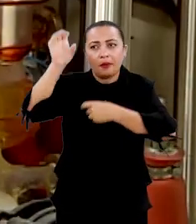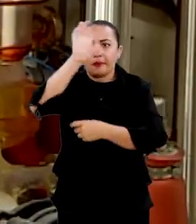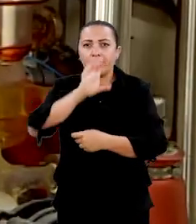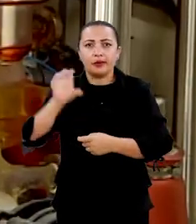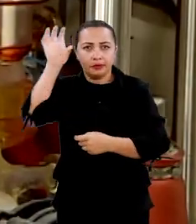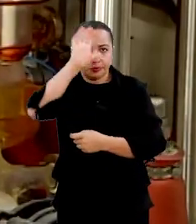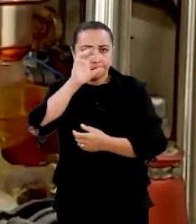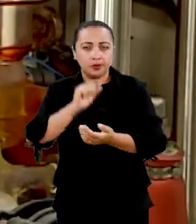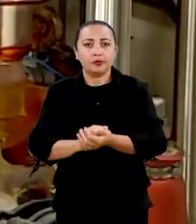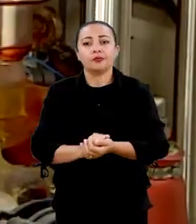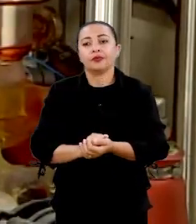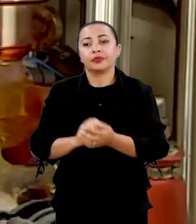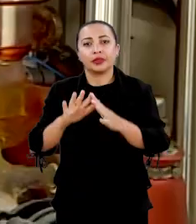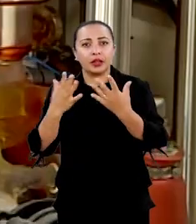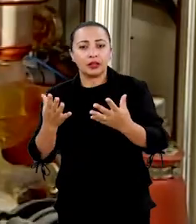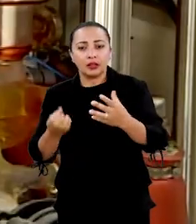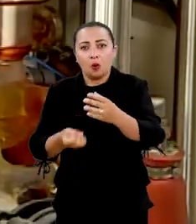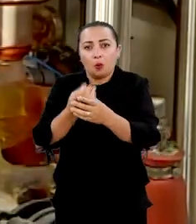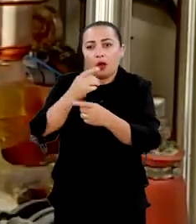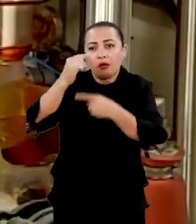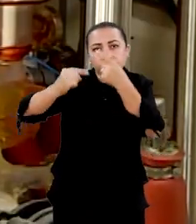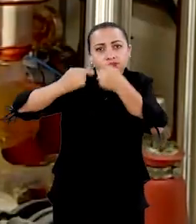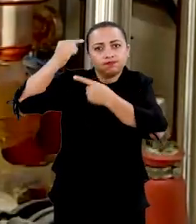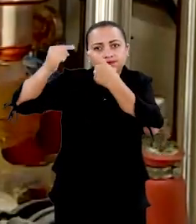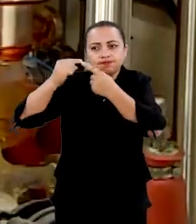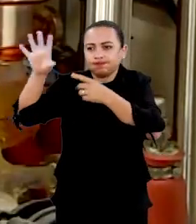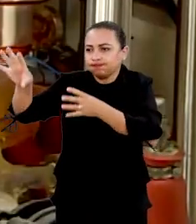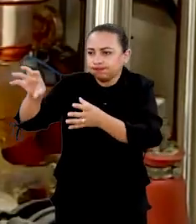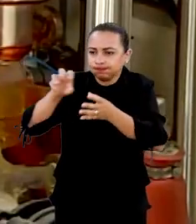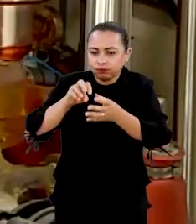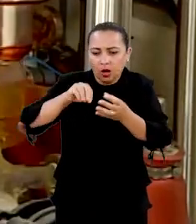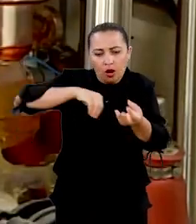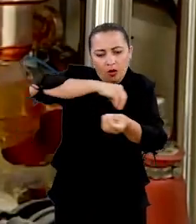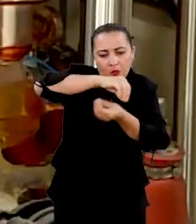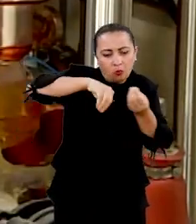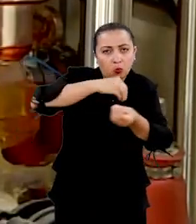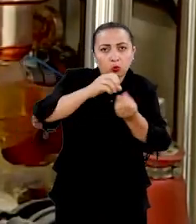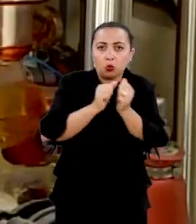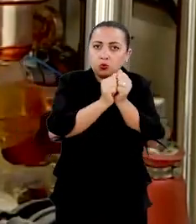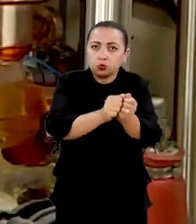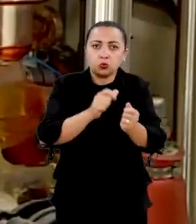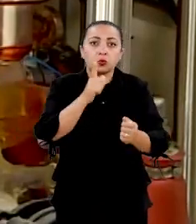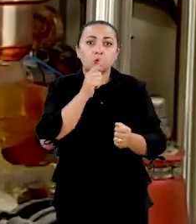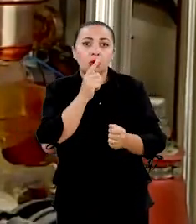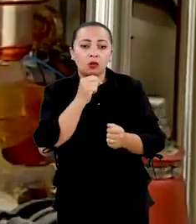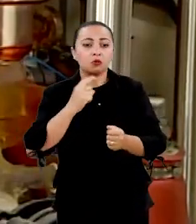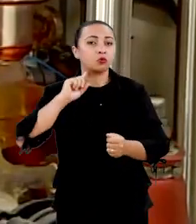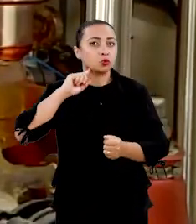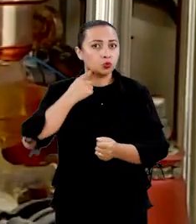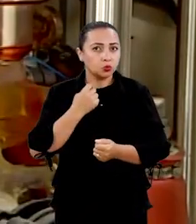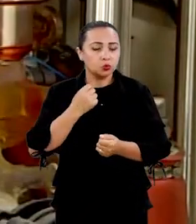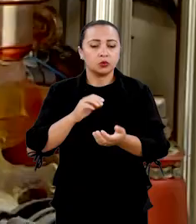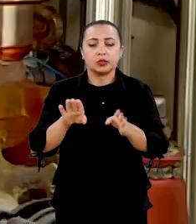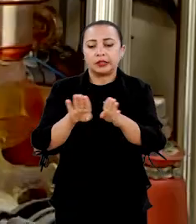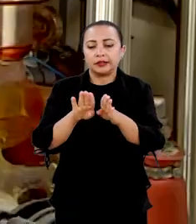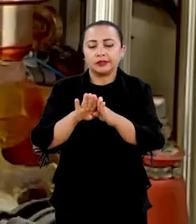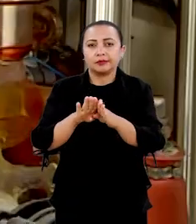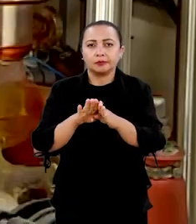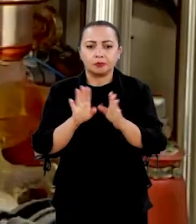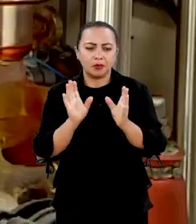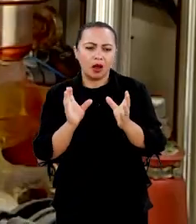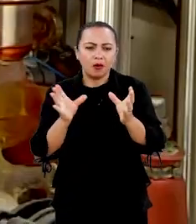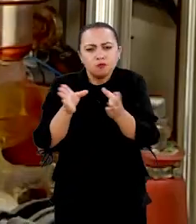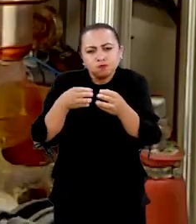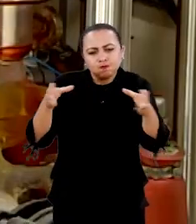e com essa matéria-prima a gente misturava com a água contaminada e um